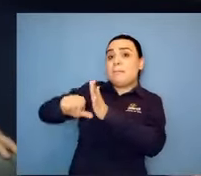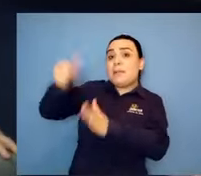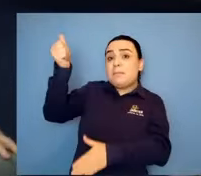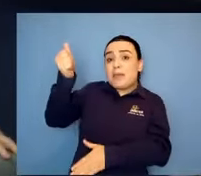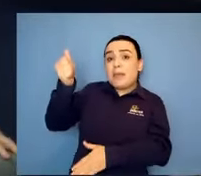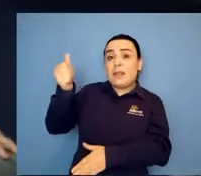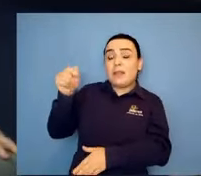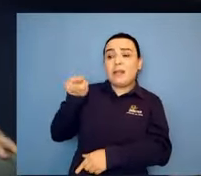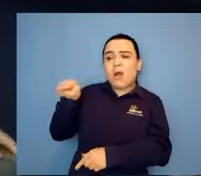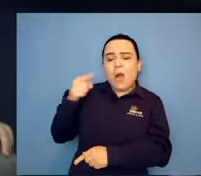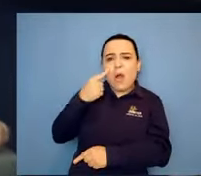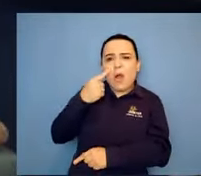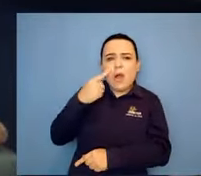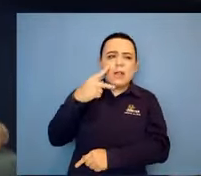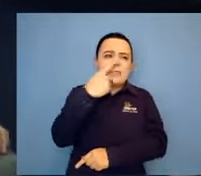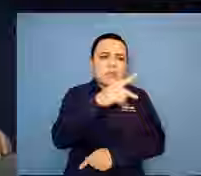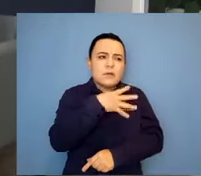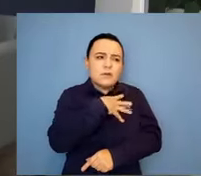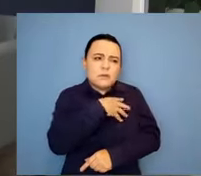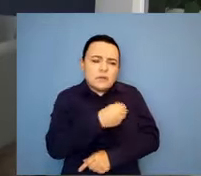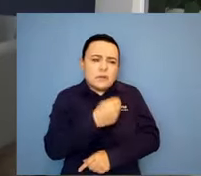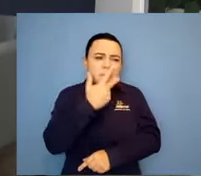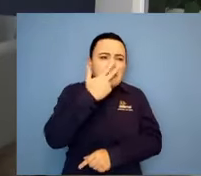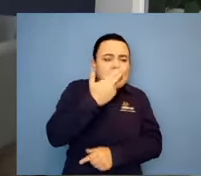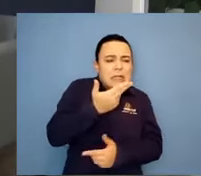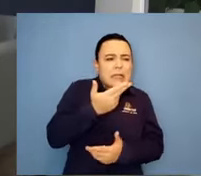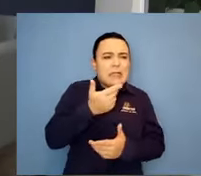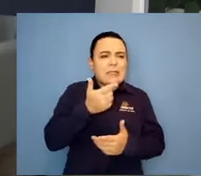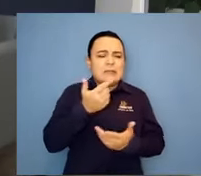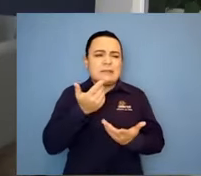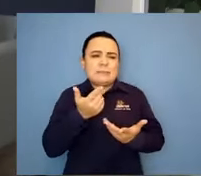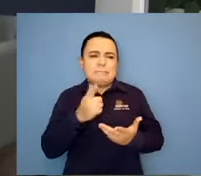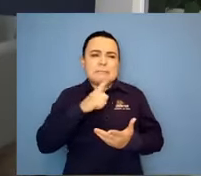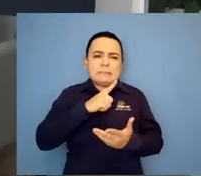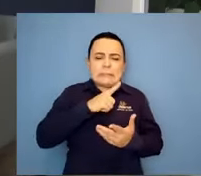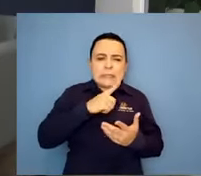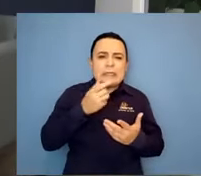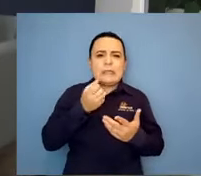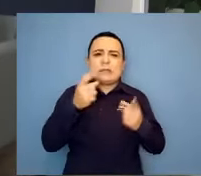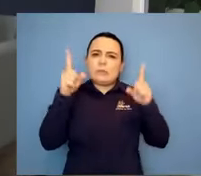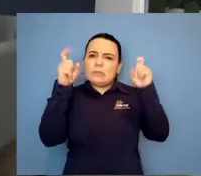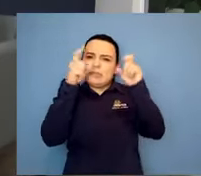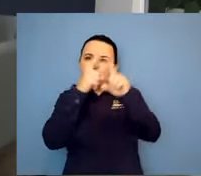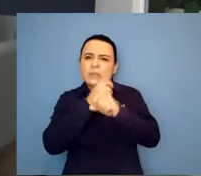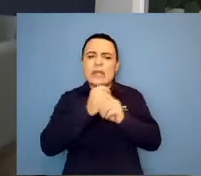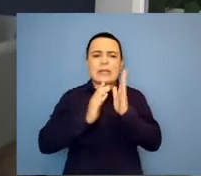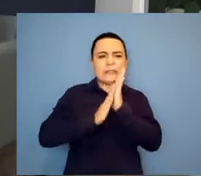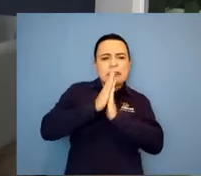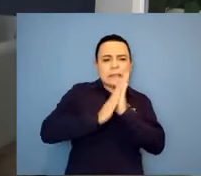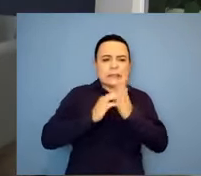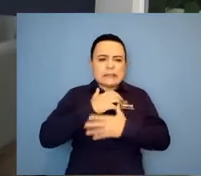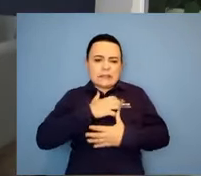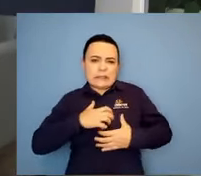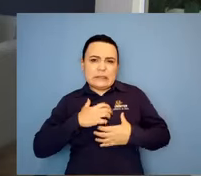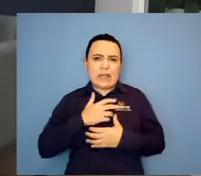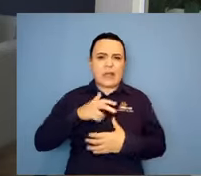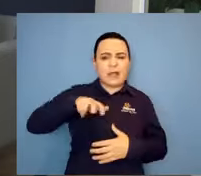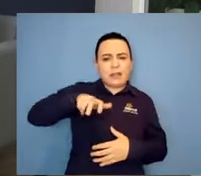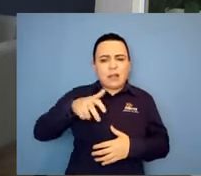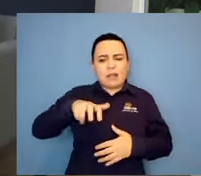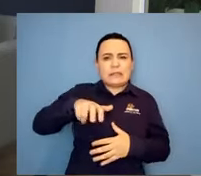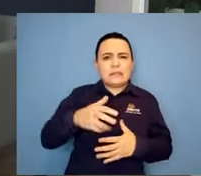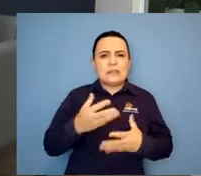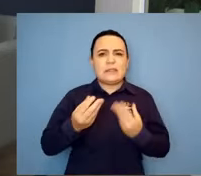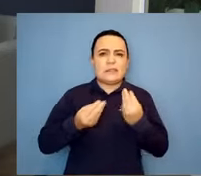É. Sim. Que horrível isso. Então, no Brasil, a gente precisa ainda avançar muito, né? Em termos de